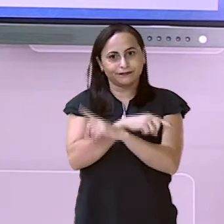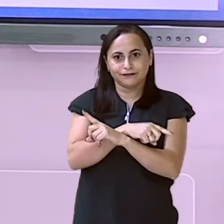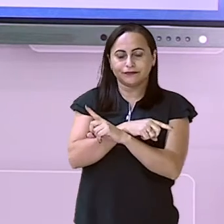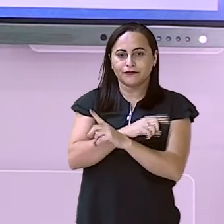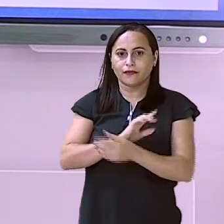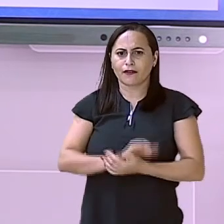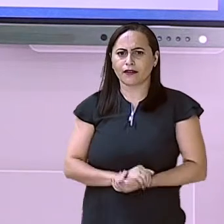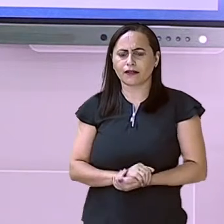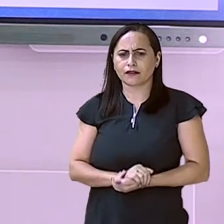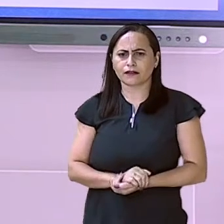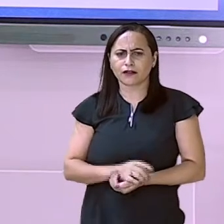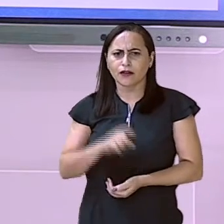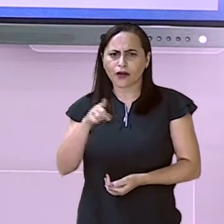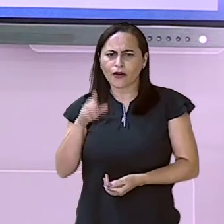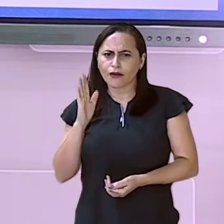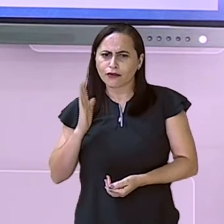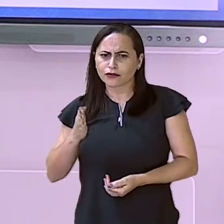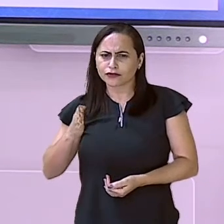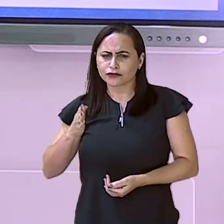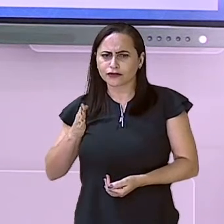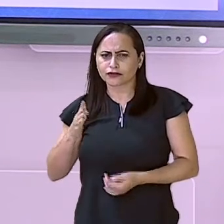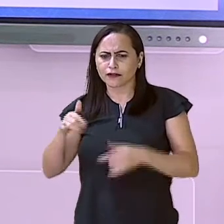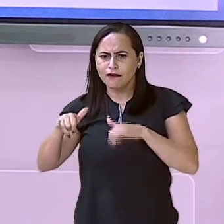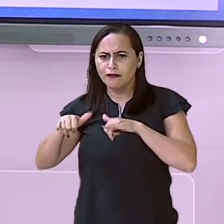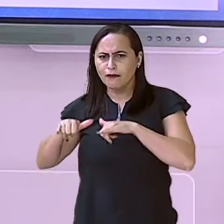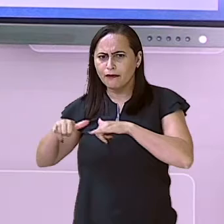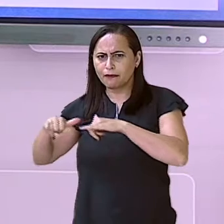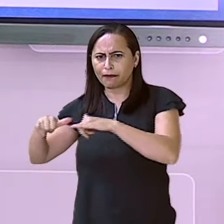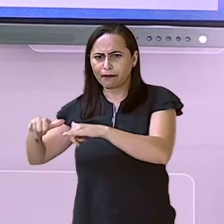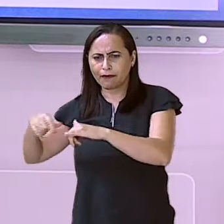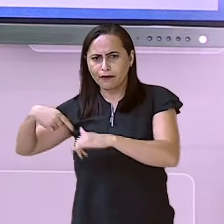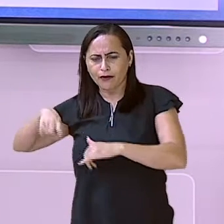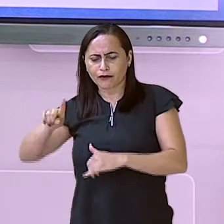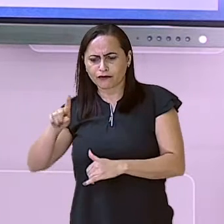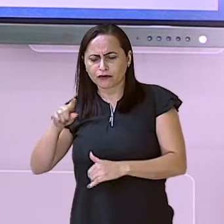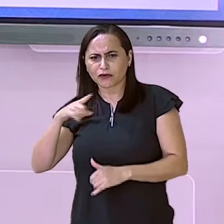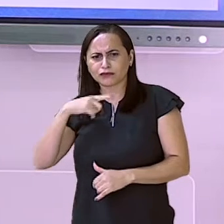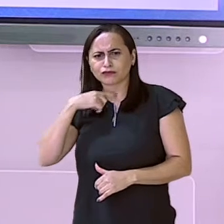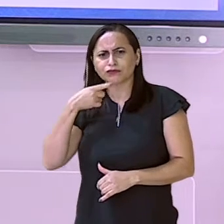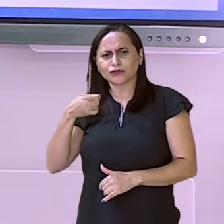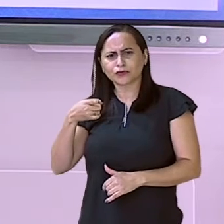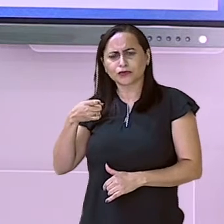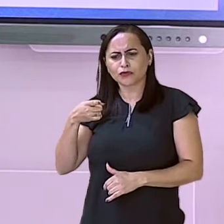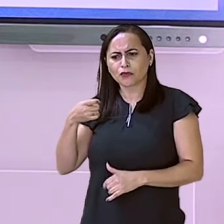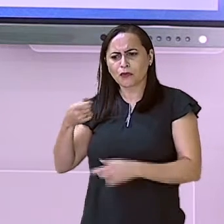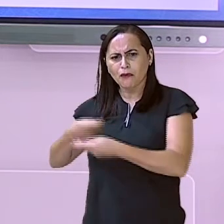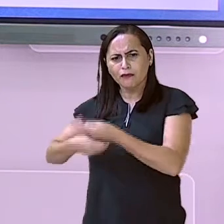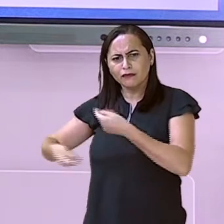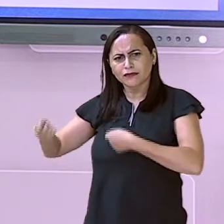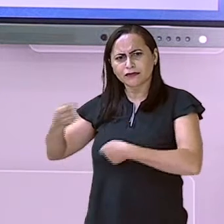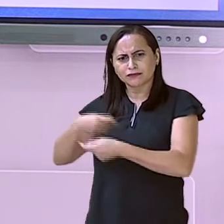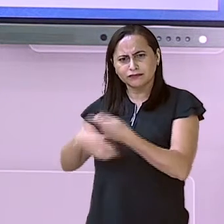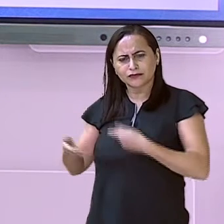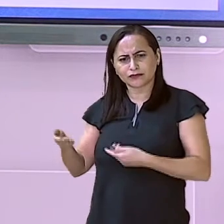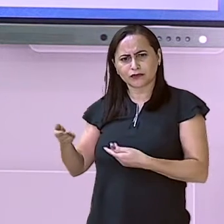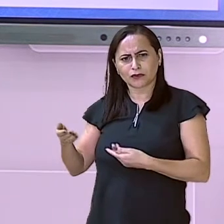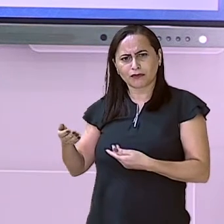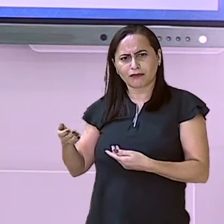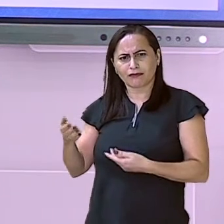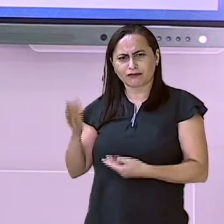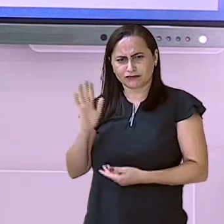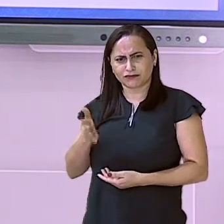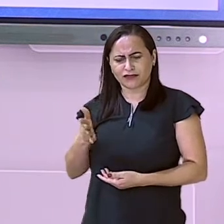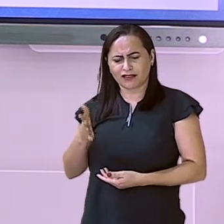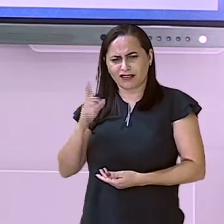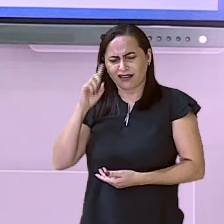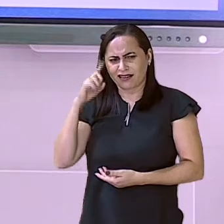Você já foi ao supermercado e ficou com dúvida a respeito do seu troco? Será que